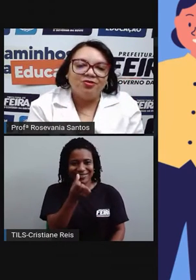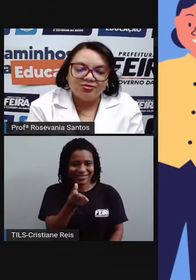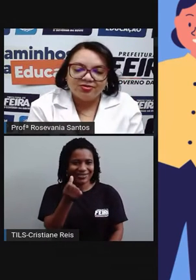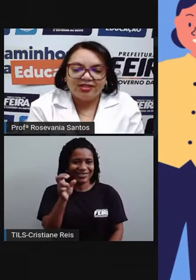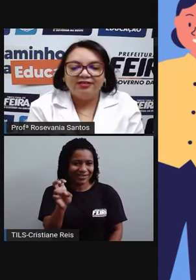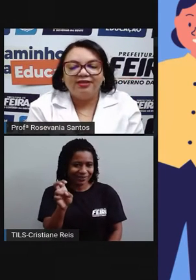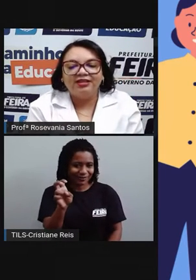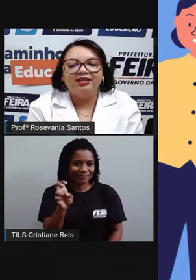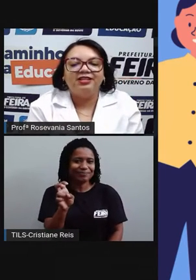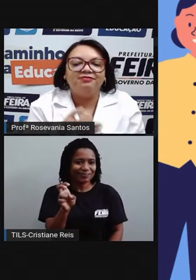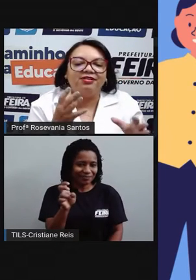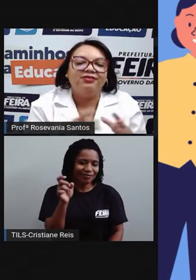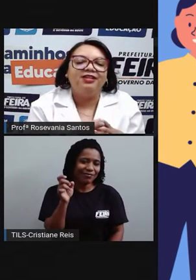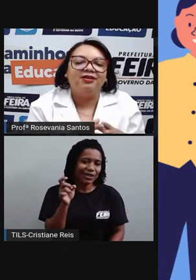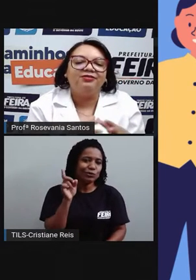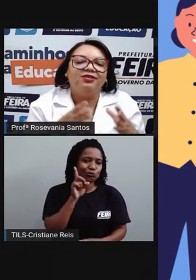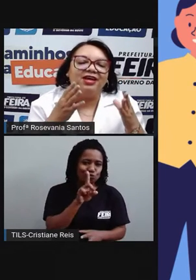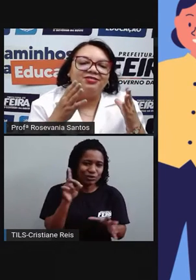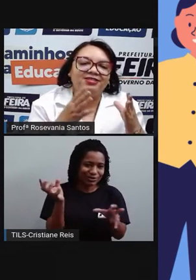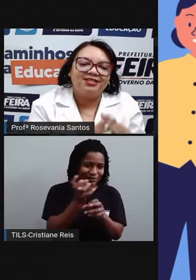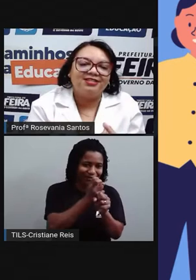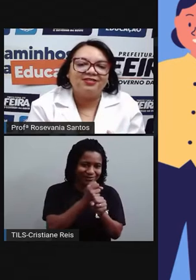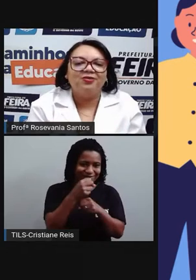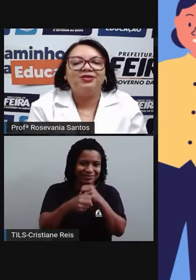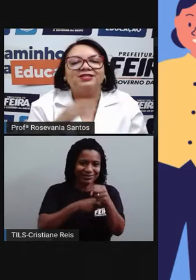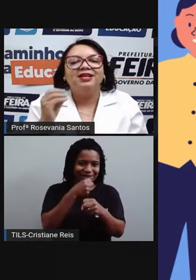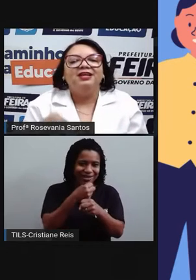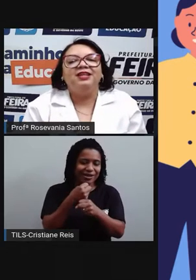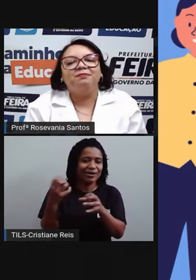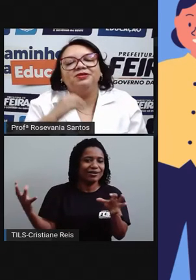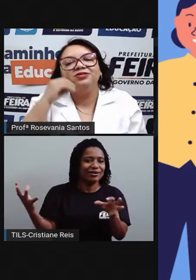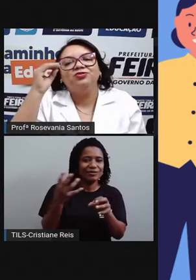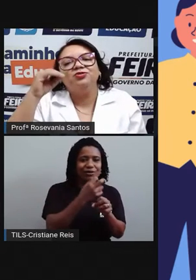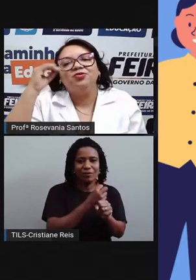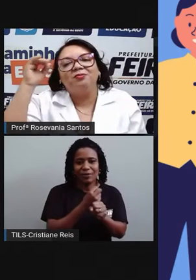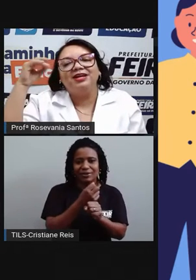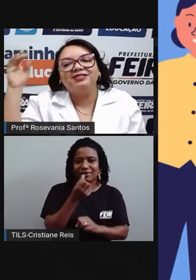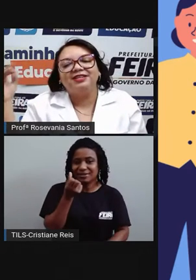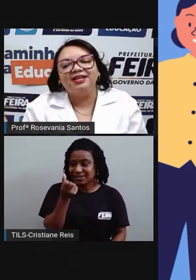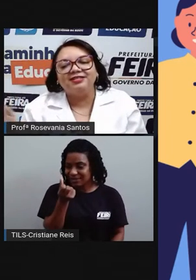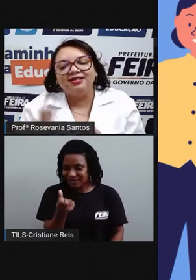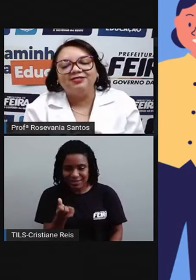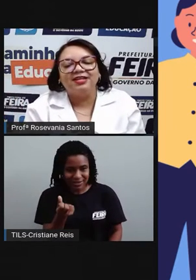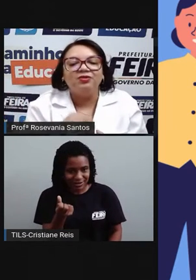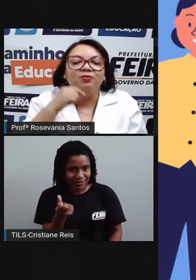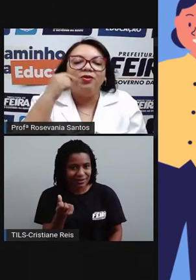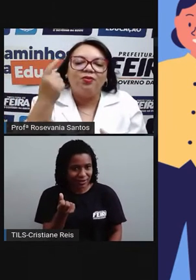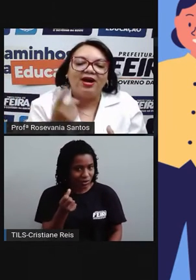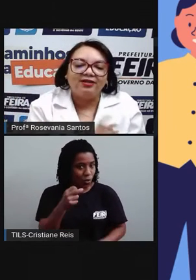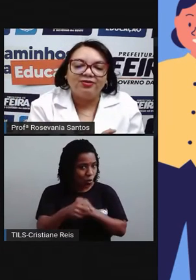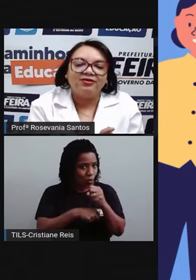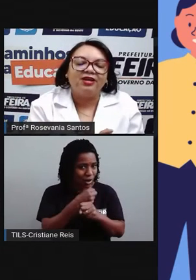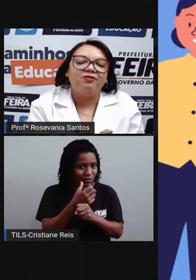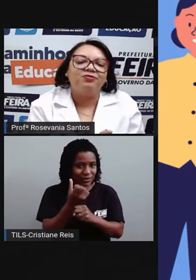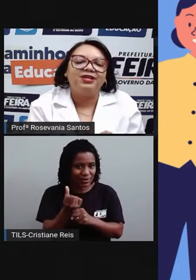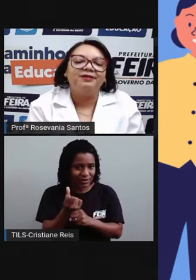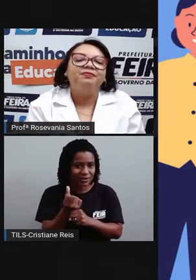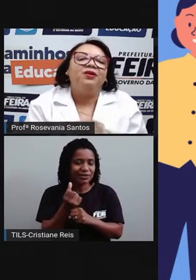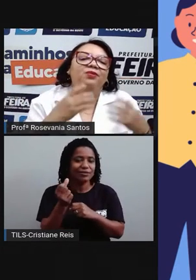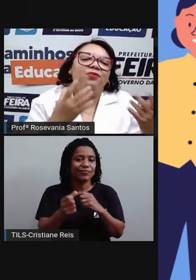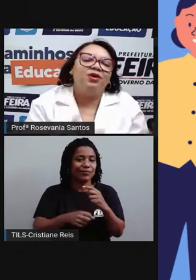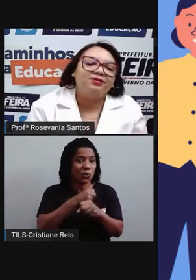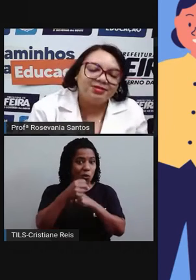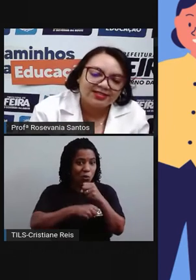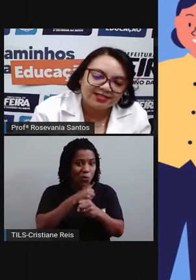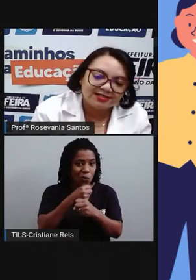Aí vou juntando ali, que vão dar um total de 6 horas. Depois eu junto com mais 3 anos. Aí no meu quarto ano, o é que eu vou ter?